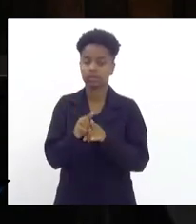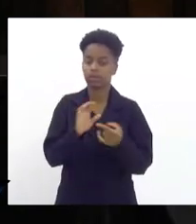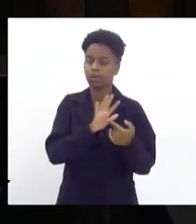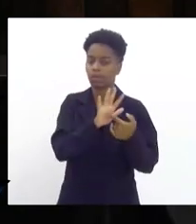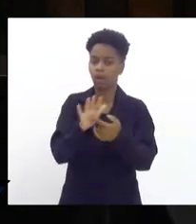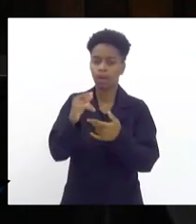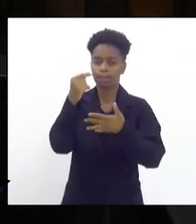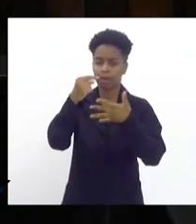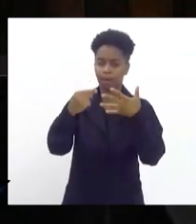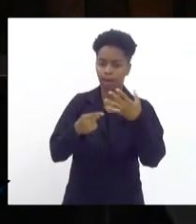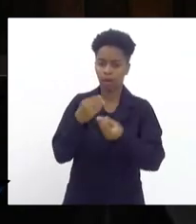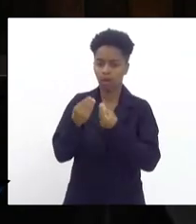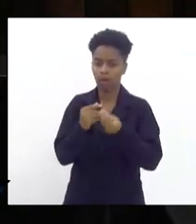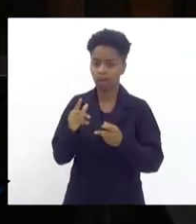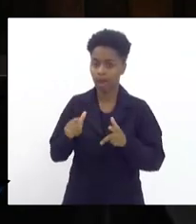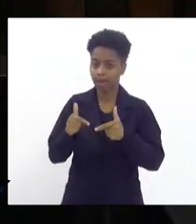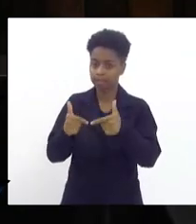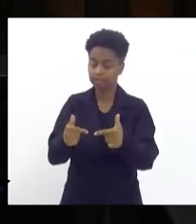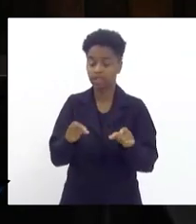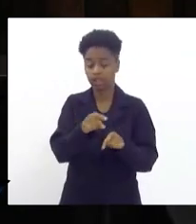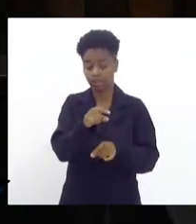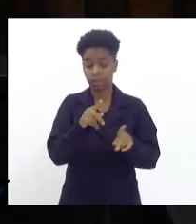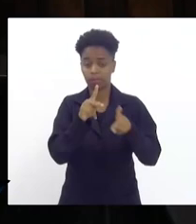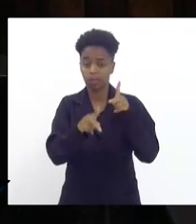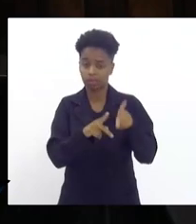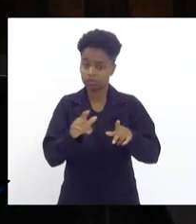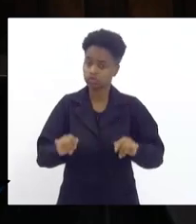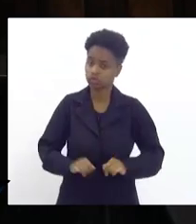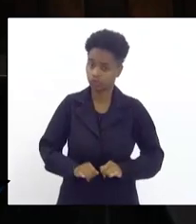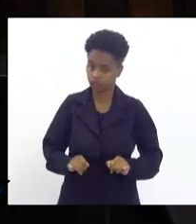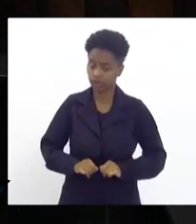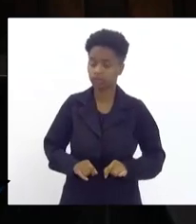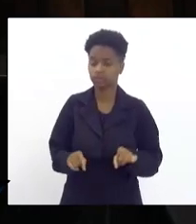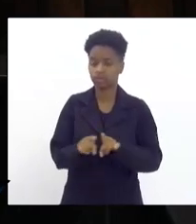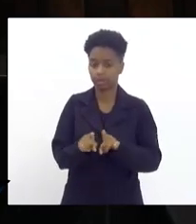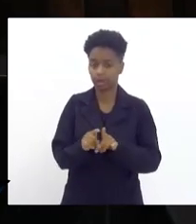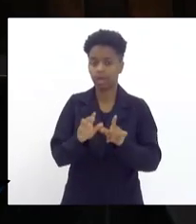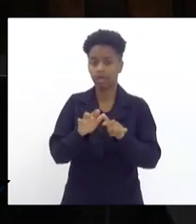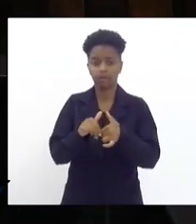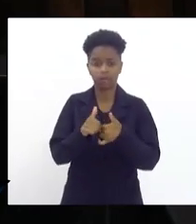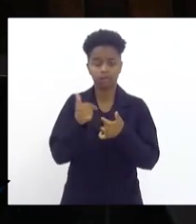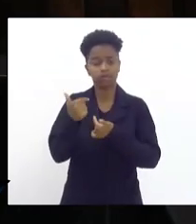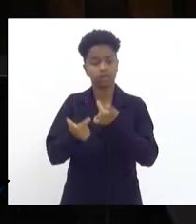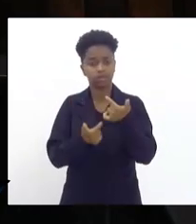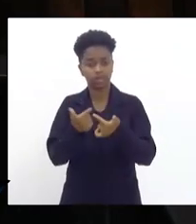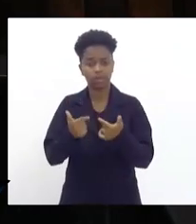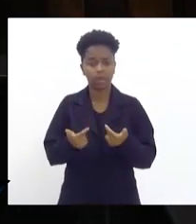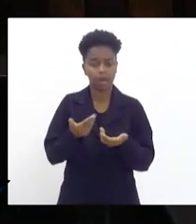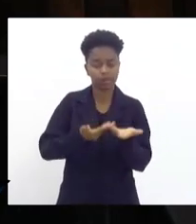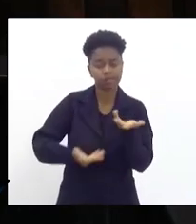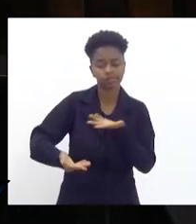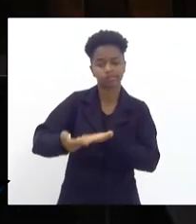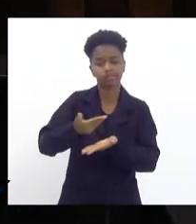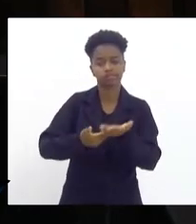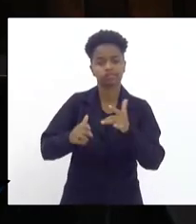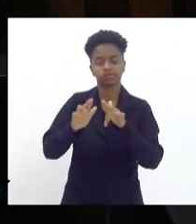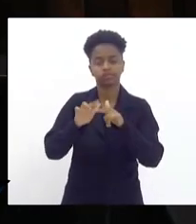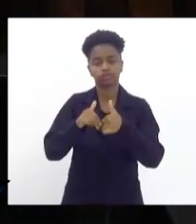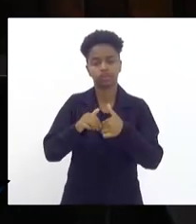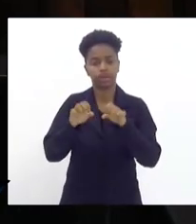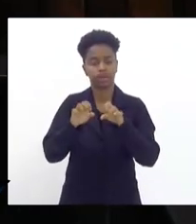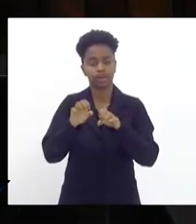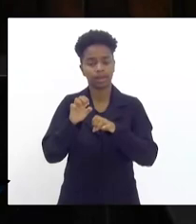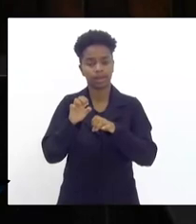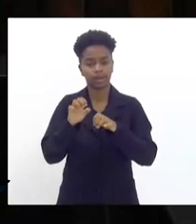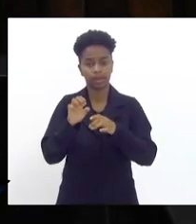mandato e Pinheiral a população vem sofrendo e muito também com essa questão do serviço prestado pela concessionária Rio